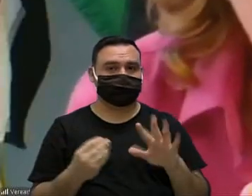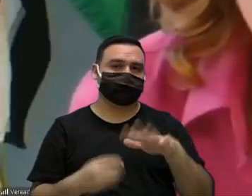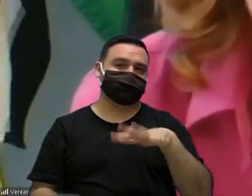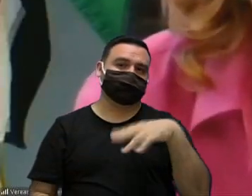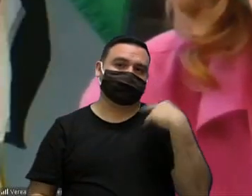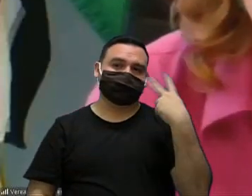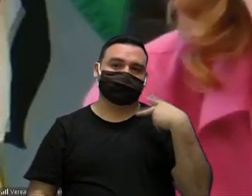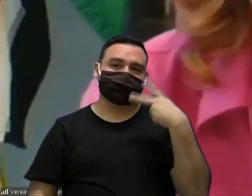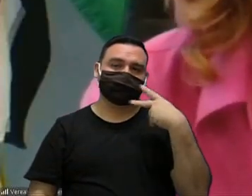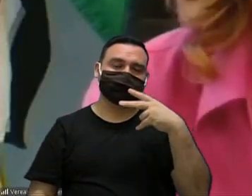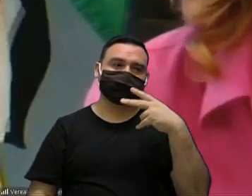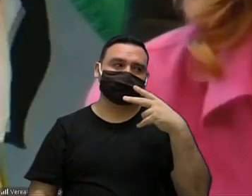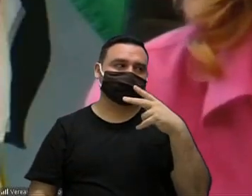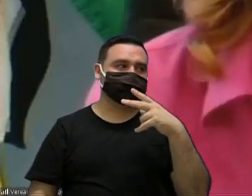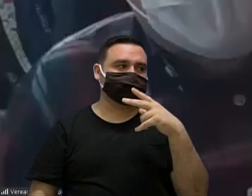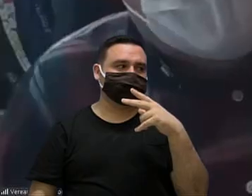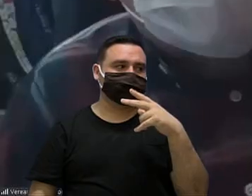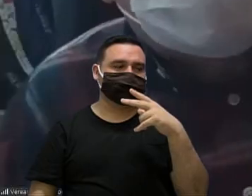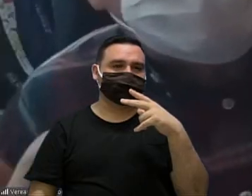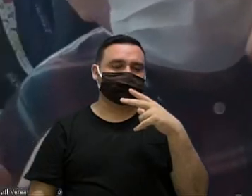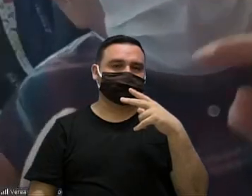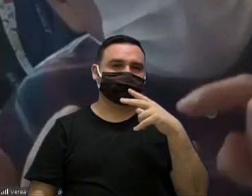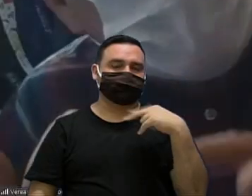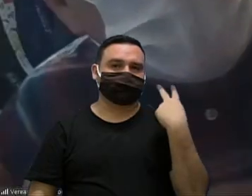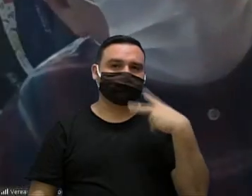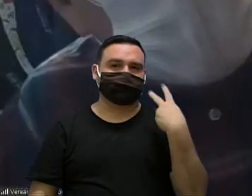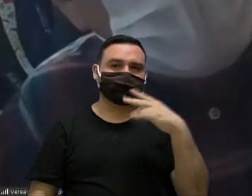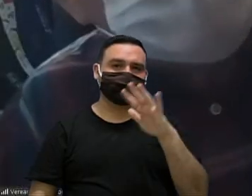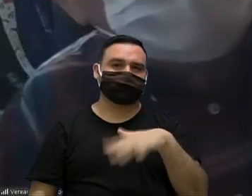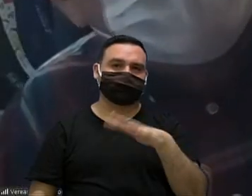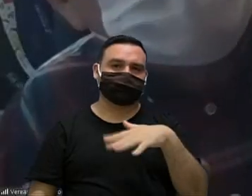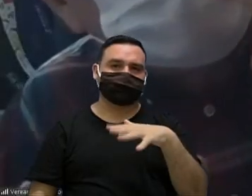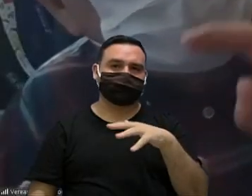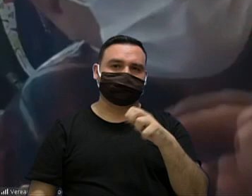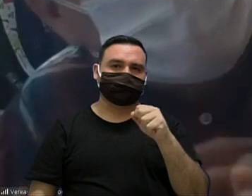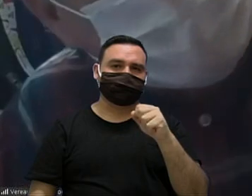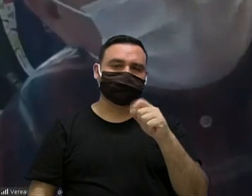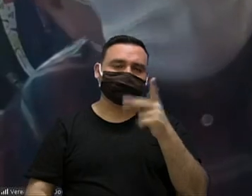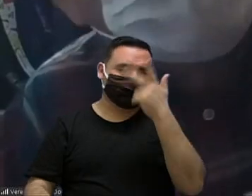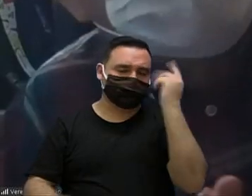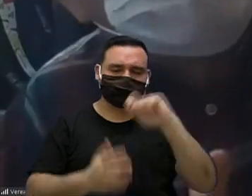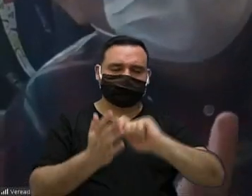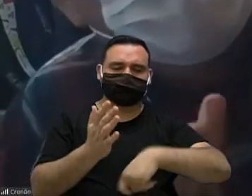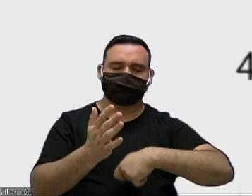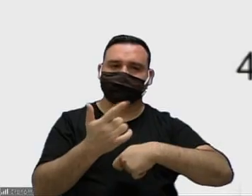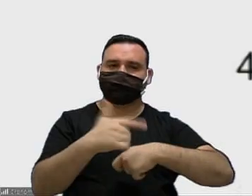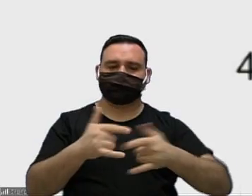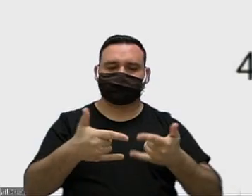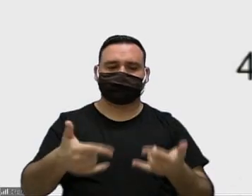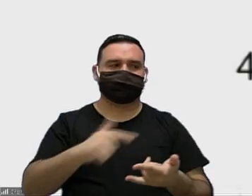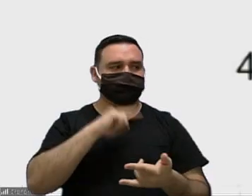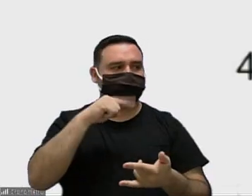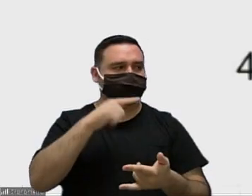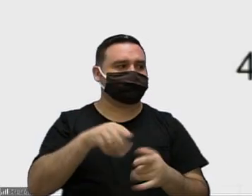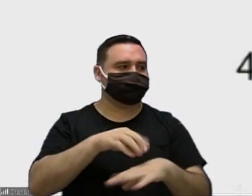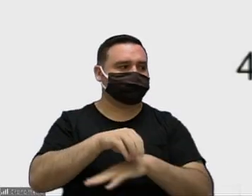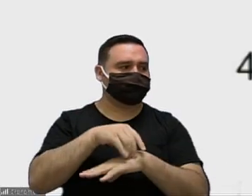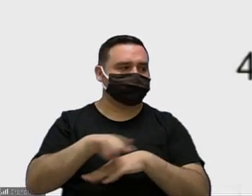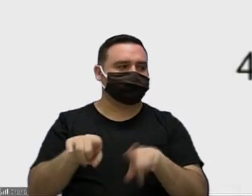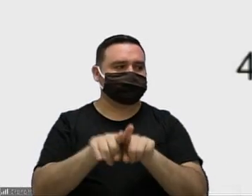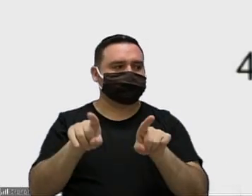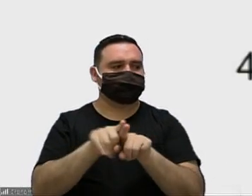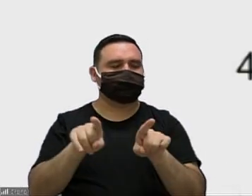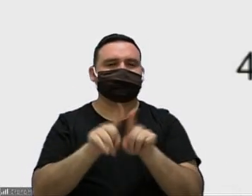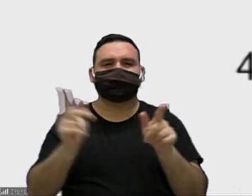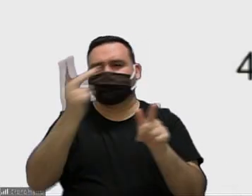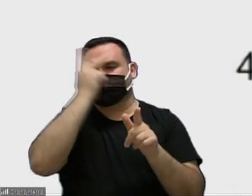pessoas não conseguem uma receita, as pessoas não conseguem uma orientação as pessoas têm reclamado com